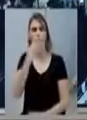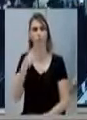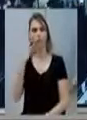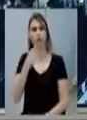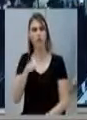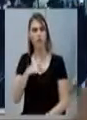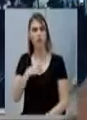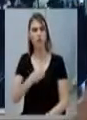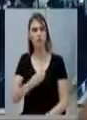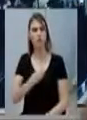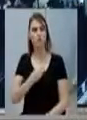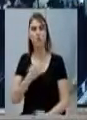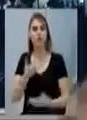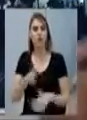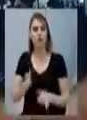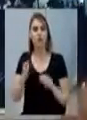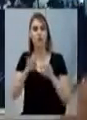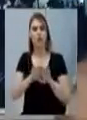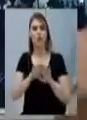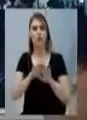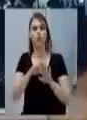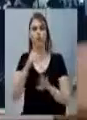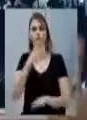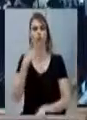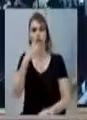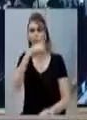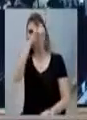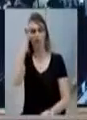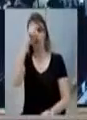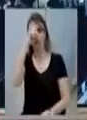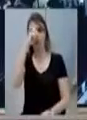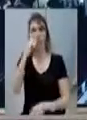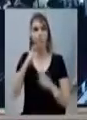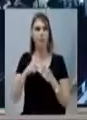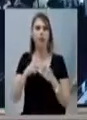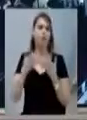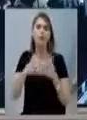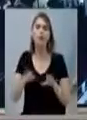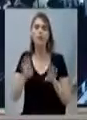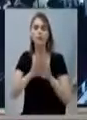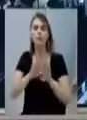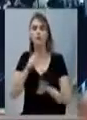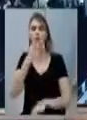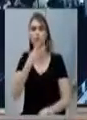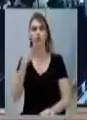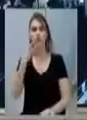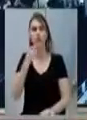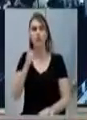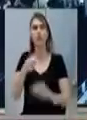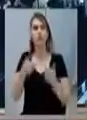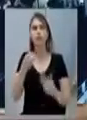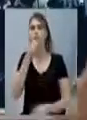e ninguém queria o fechamento do 24 horas. Nem as enfermeiras, nem os médicos, nem ninguém queria o fechamento desse benefício